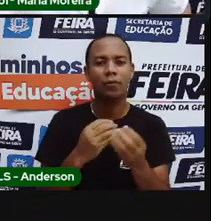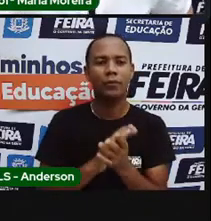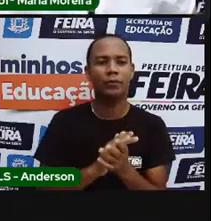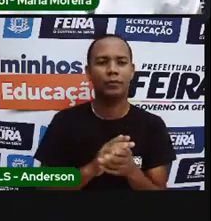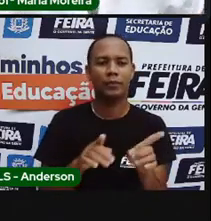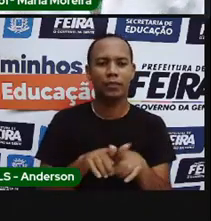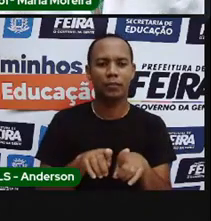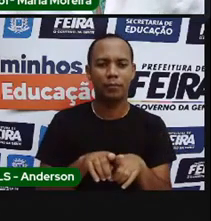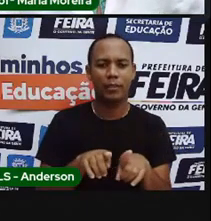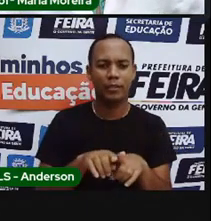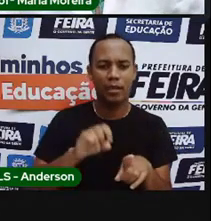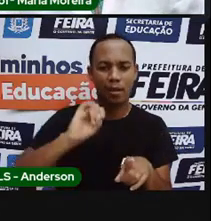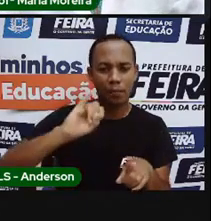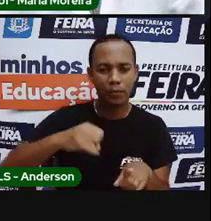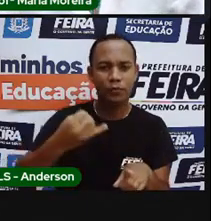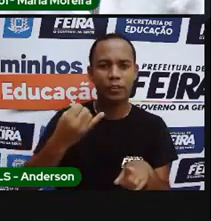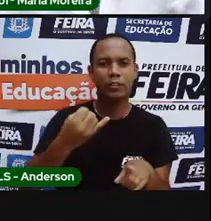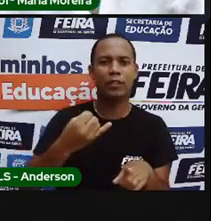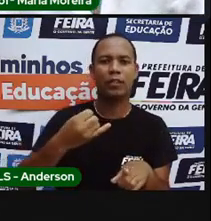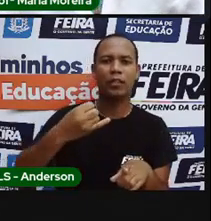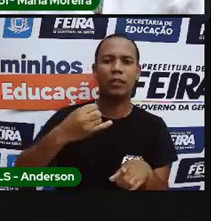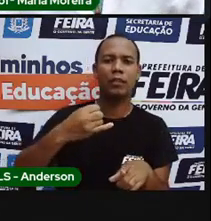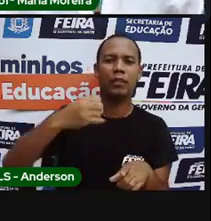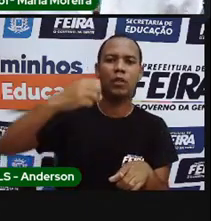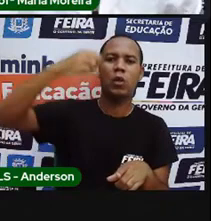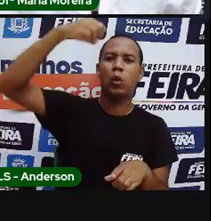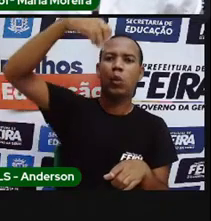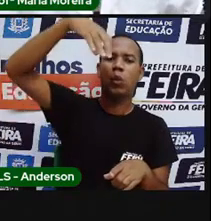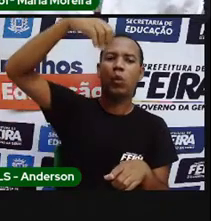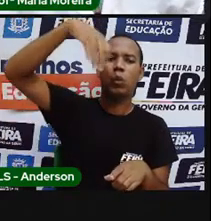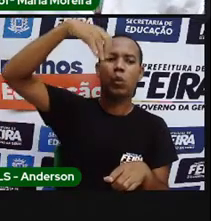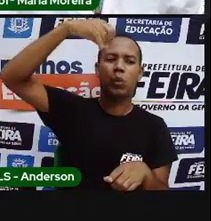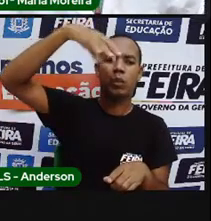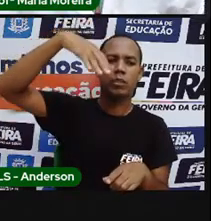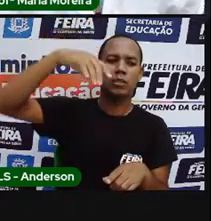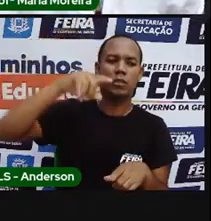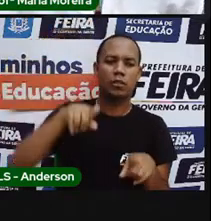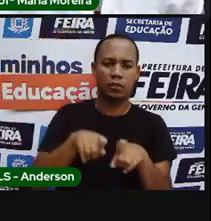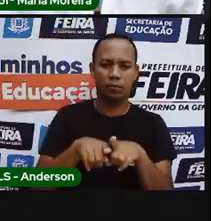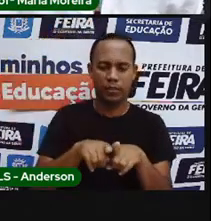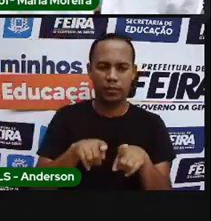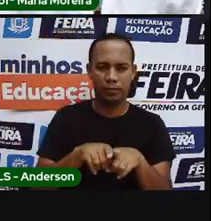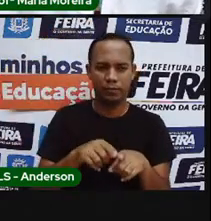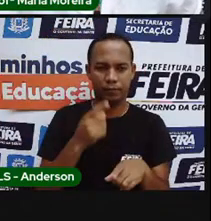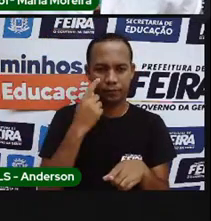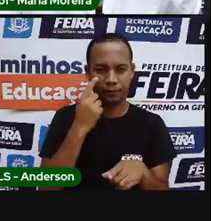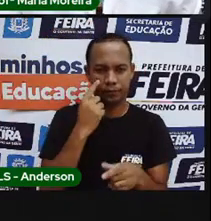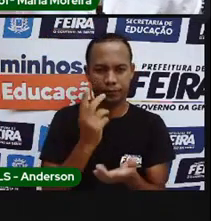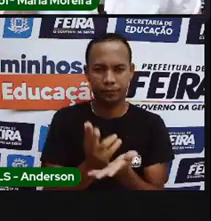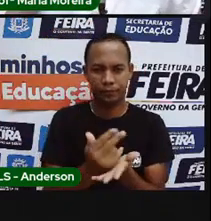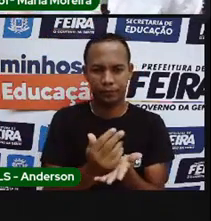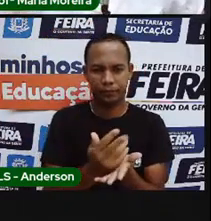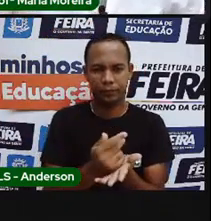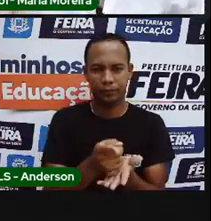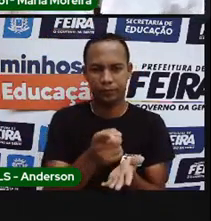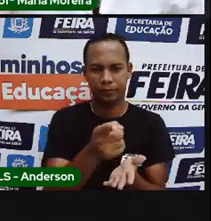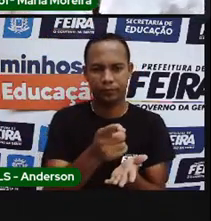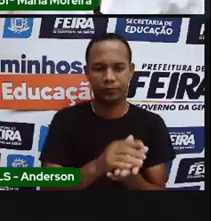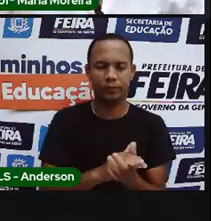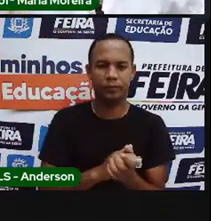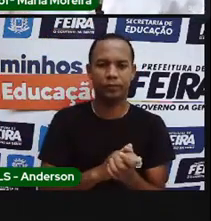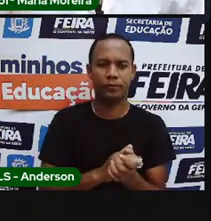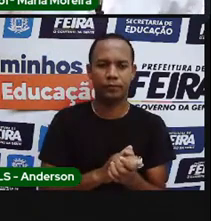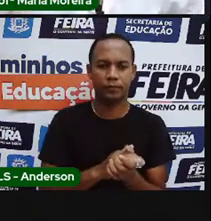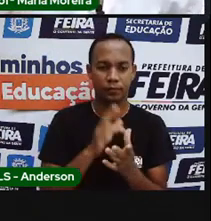Aproveite a luz natural do sol e substitua suas lâmpadas por modelos mais econômicos. Estão vendo esse desenho dessa imagem com essa lâmpada